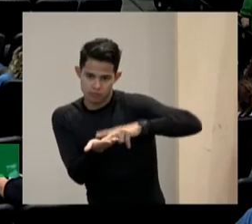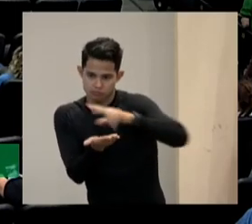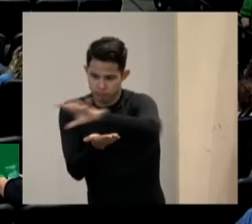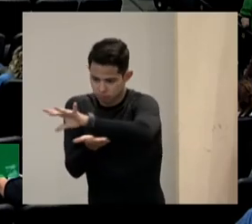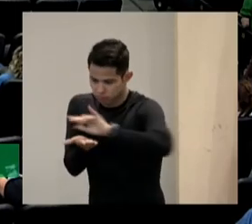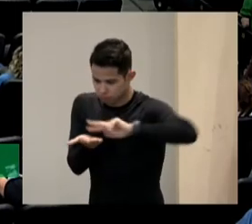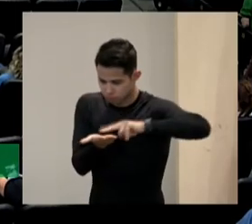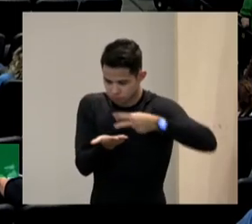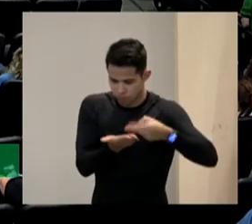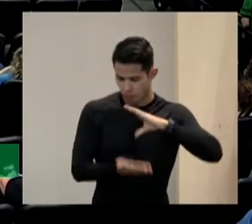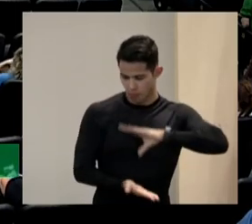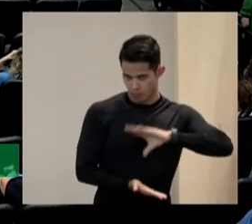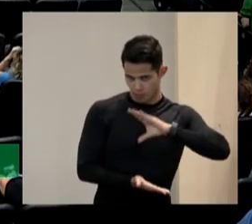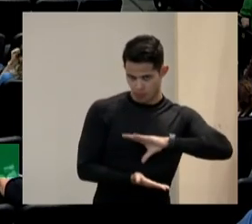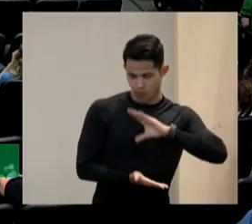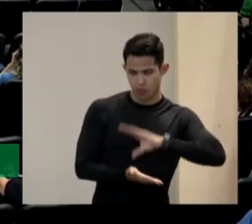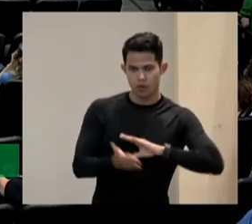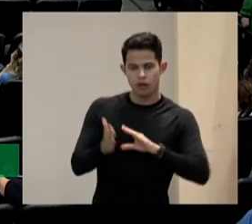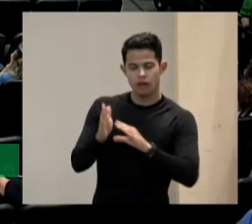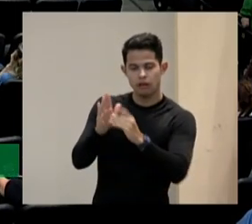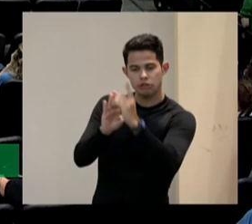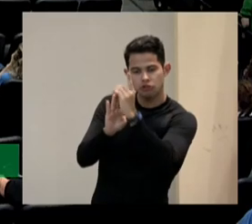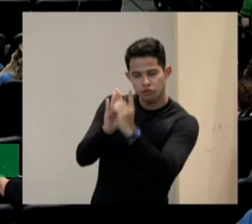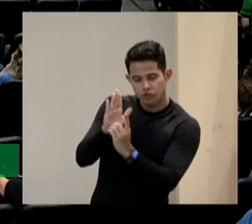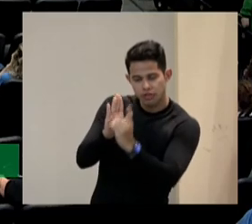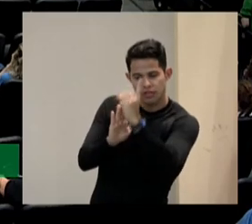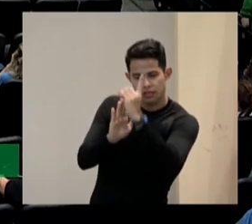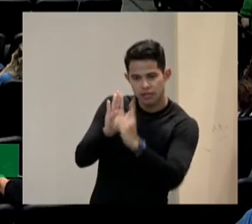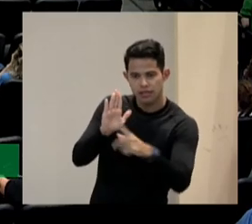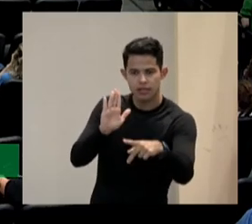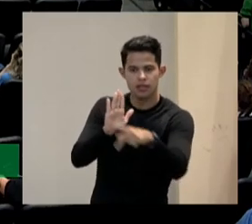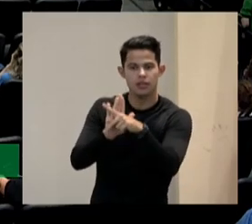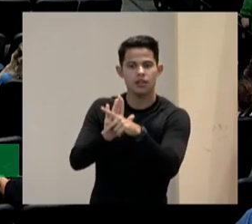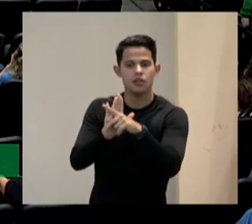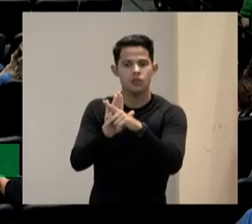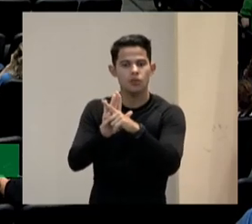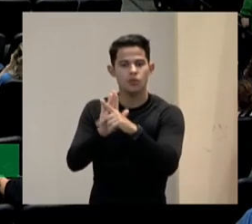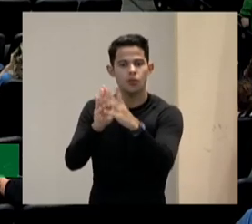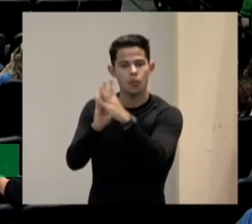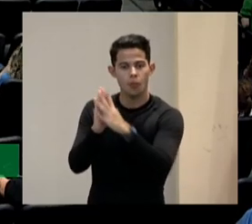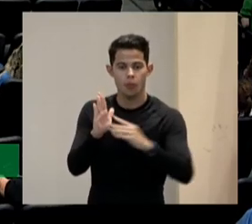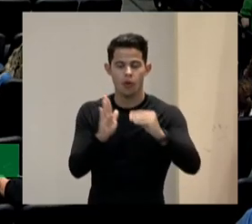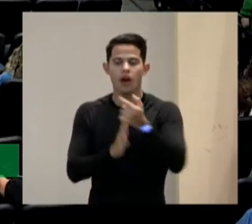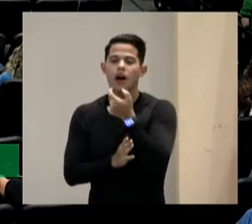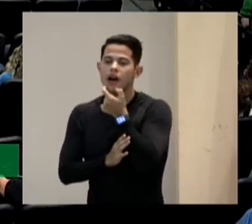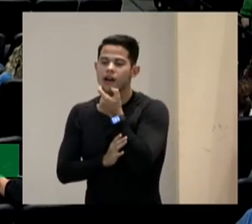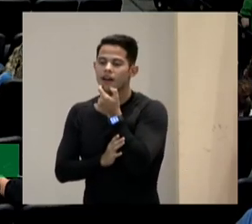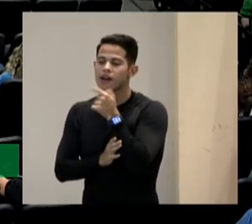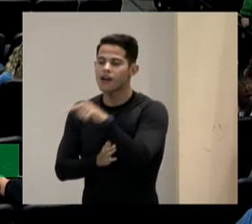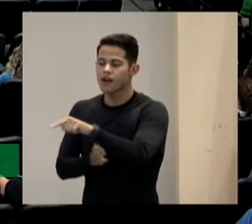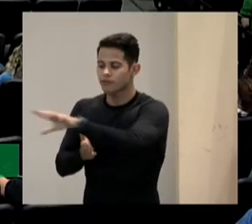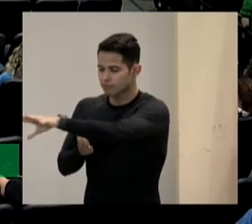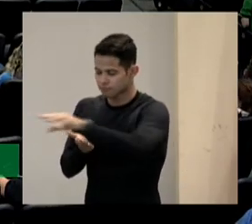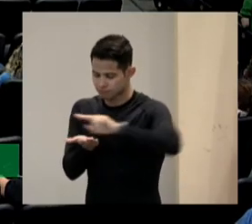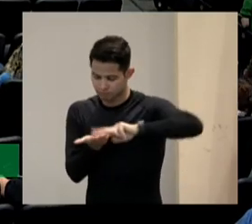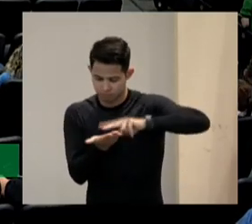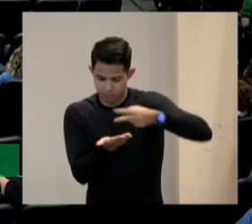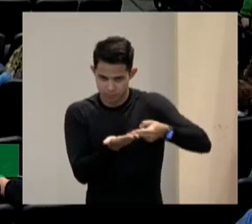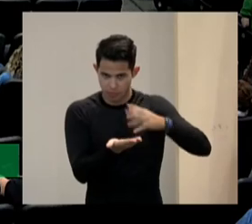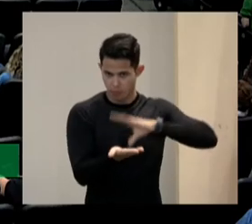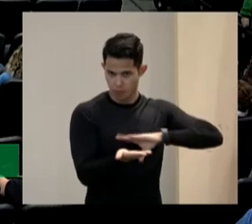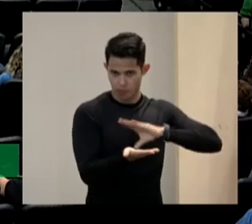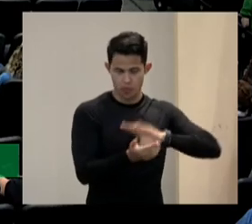das directrices DUA directamente do formato original em inglês que não tinha tradução